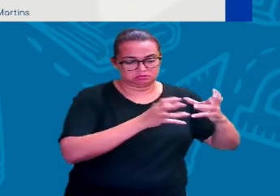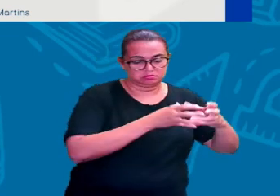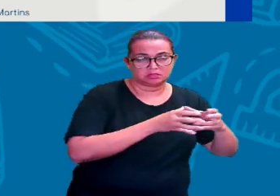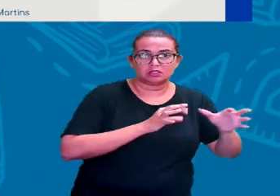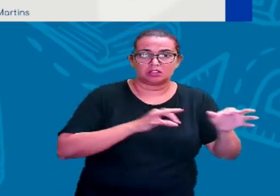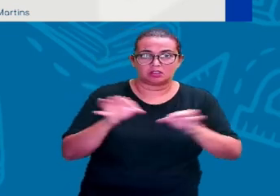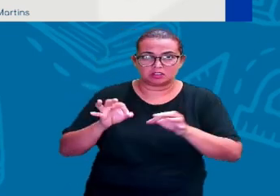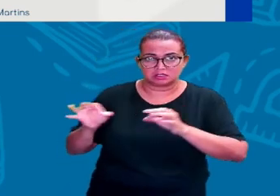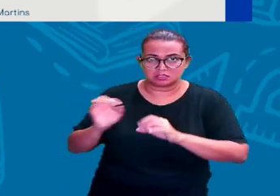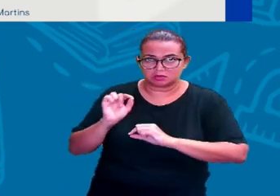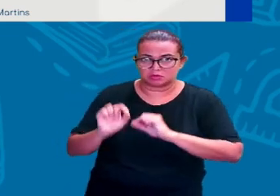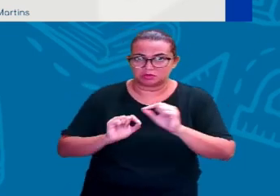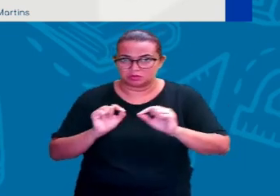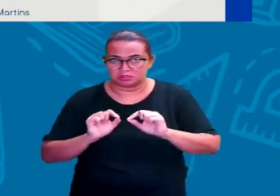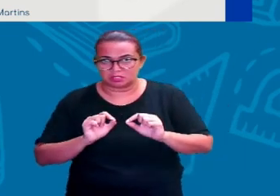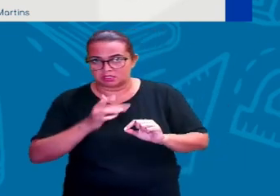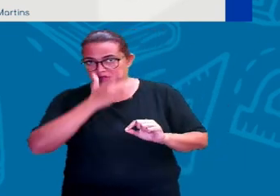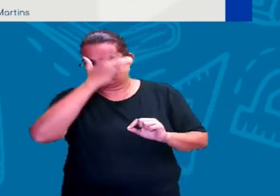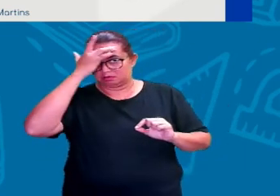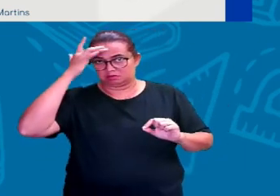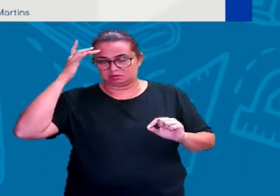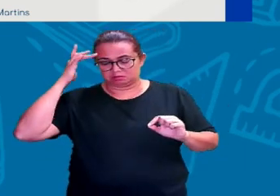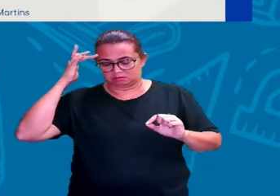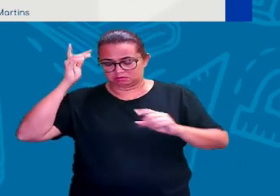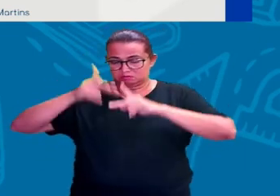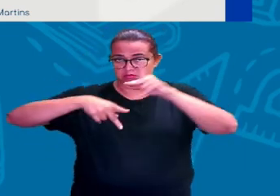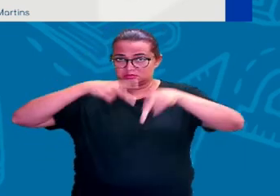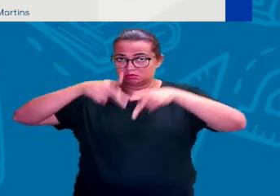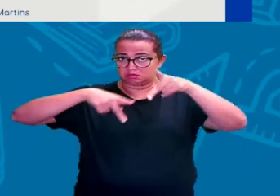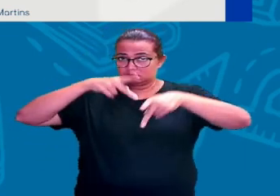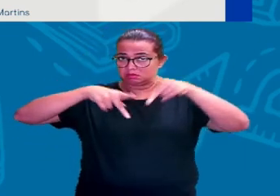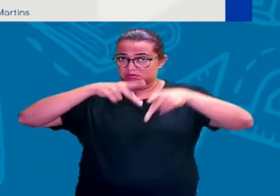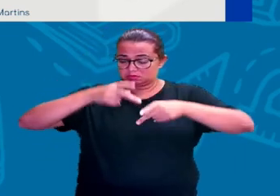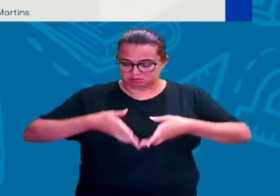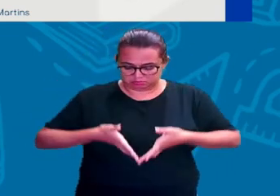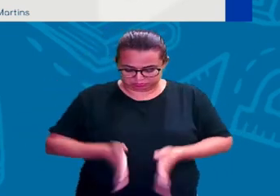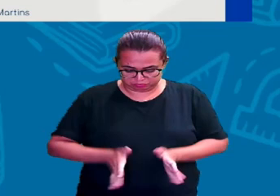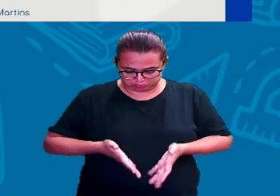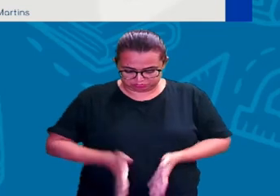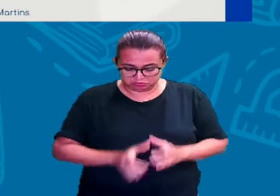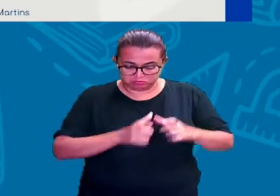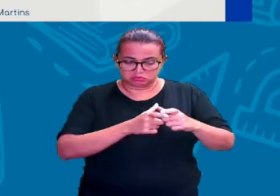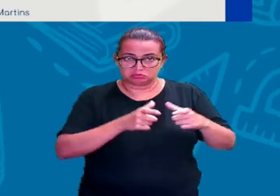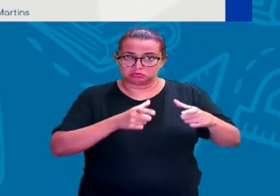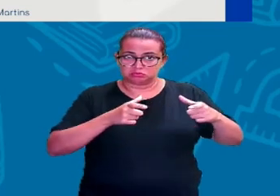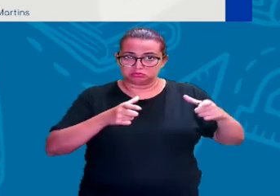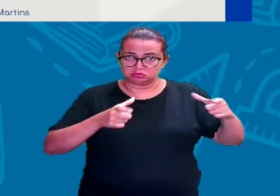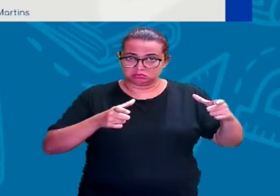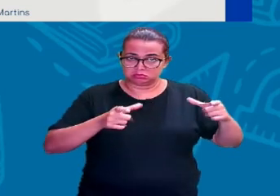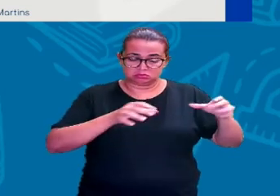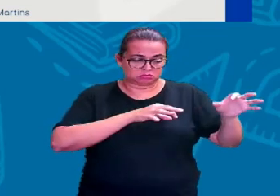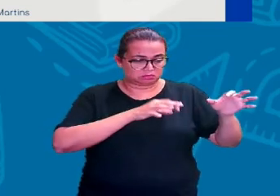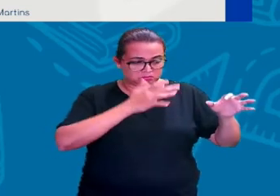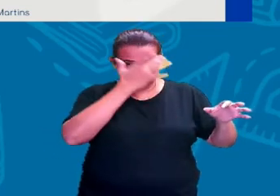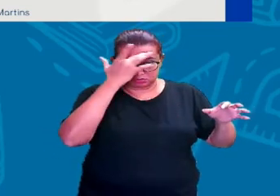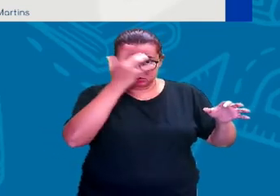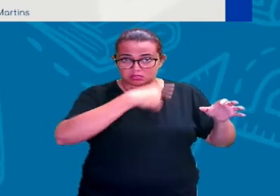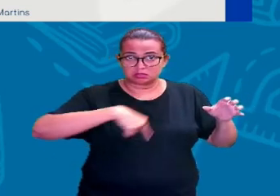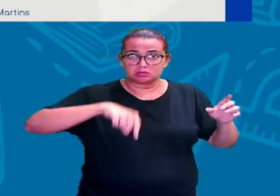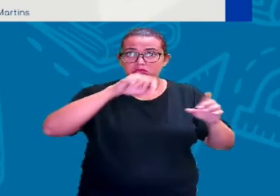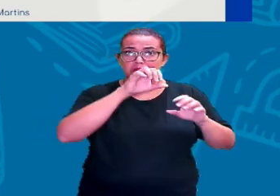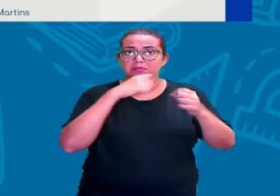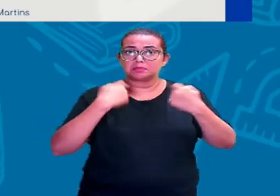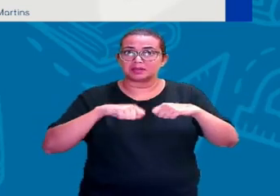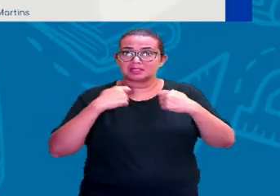aumento da população. Então, à medida que a população, na história, ela foi aumentando, a organização social, a